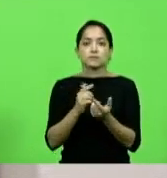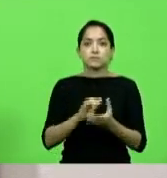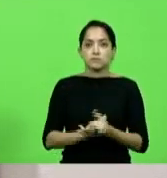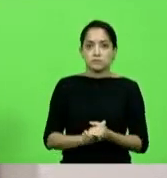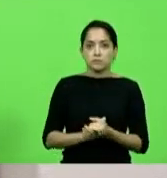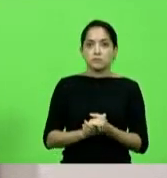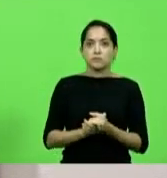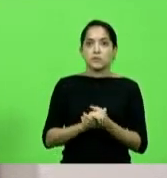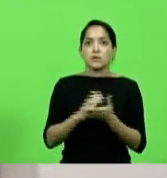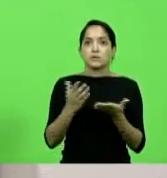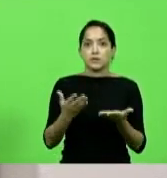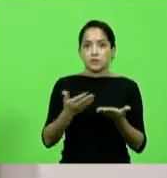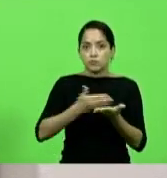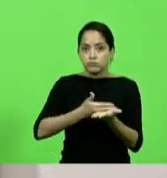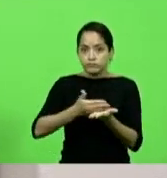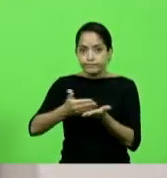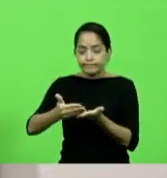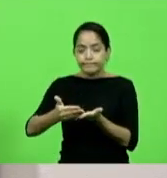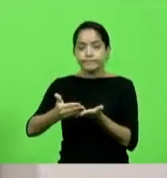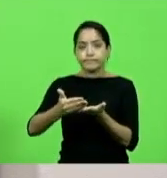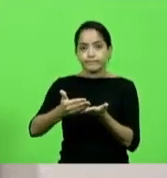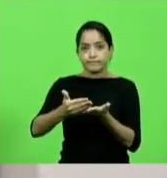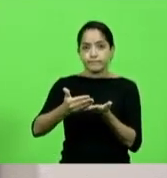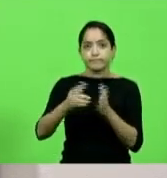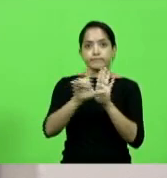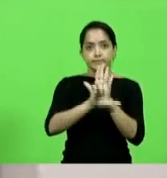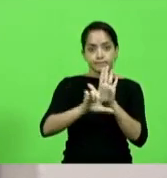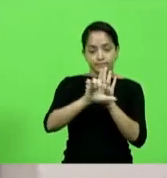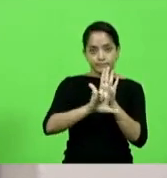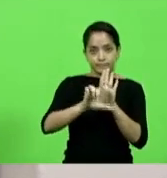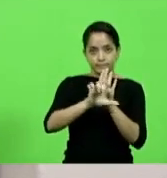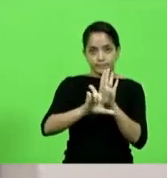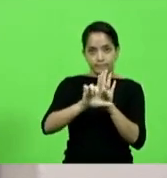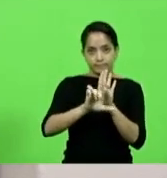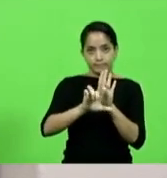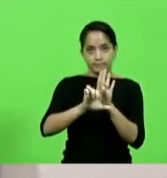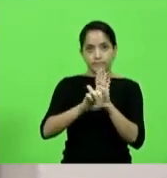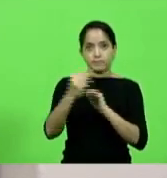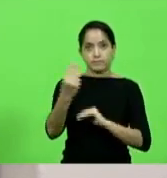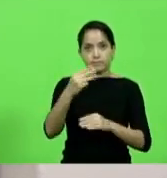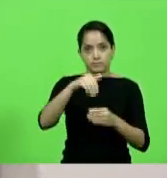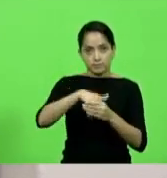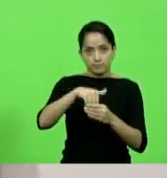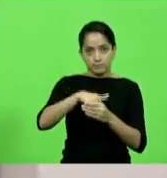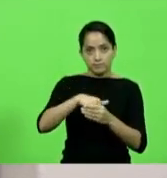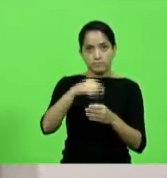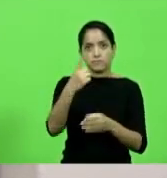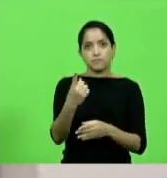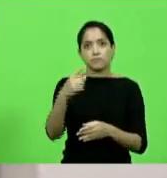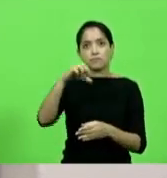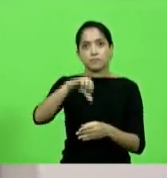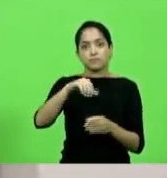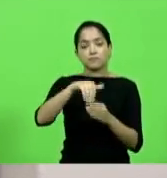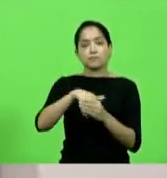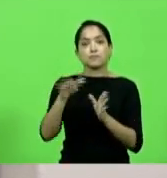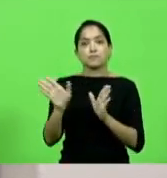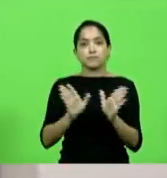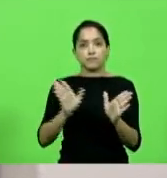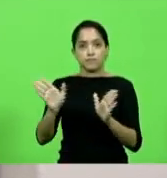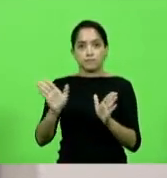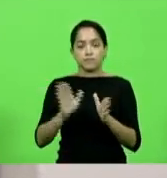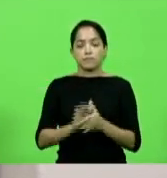solenemente abertos os trabalhos legislativos referentes à terceira sessão legislativa da 19ª